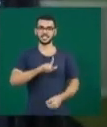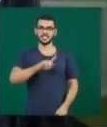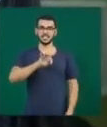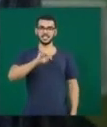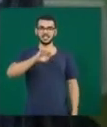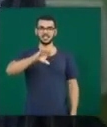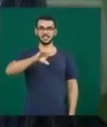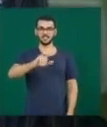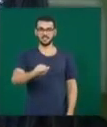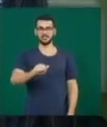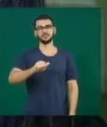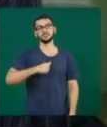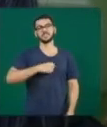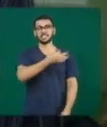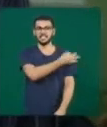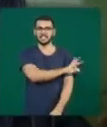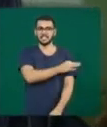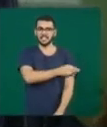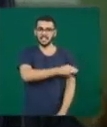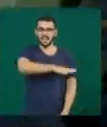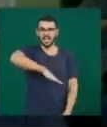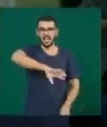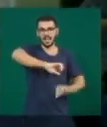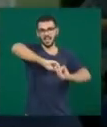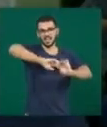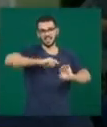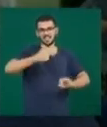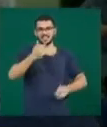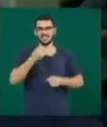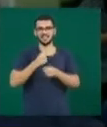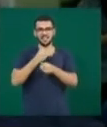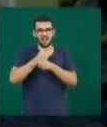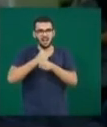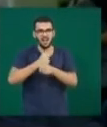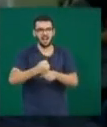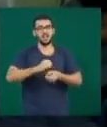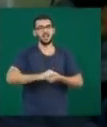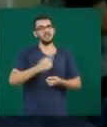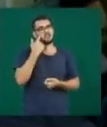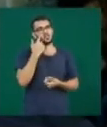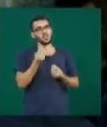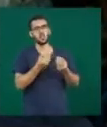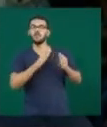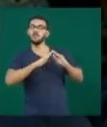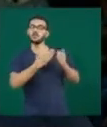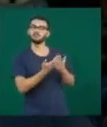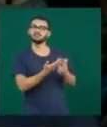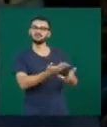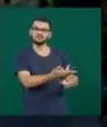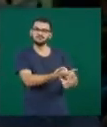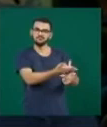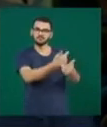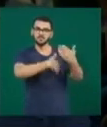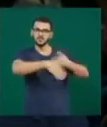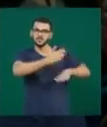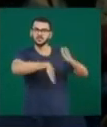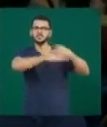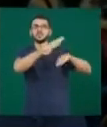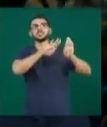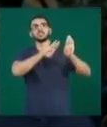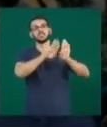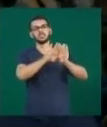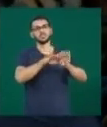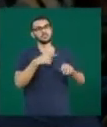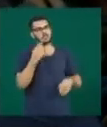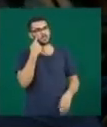em assuntos educacionais há sete anos. A gente pode acompanhar o crescimento da escola, que está sempre ativa,